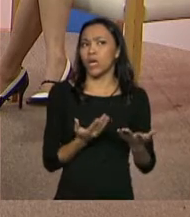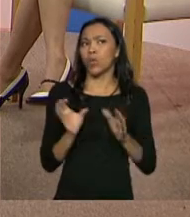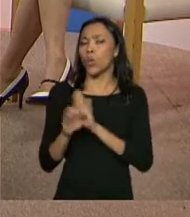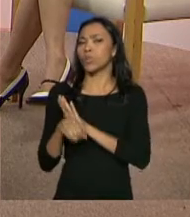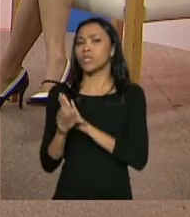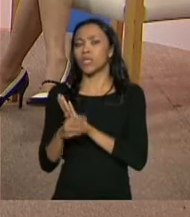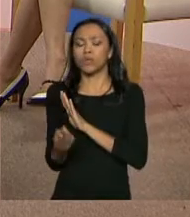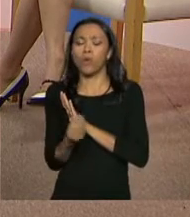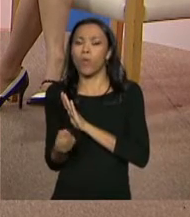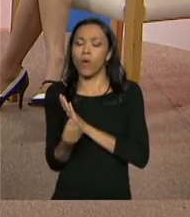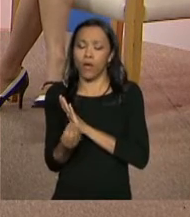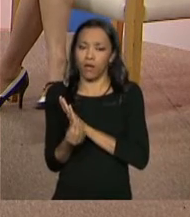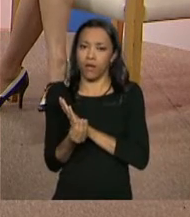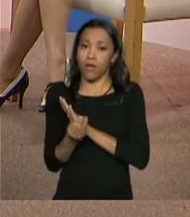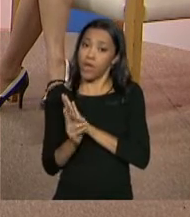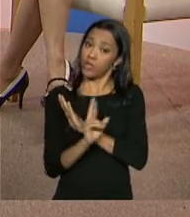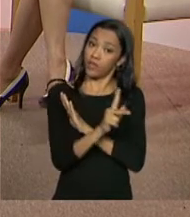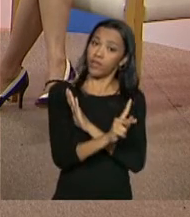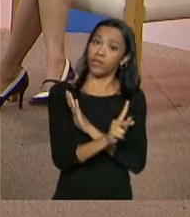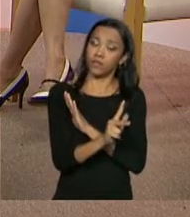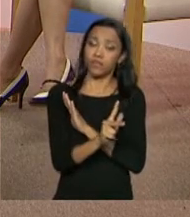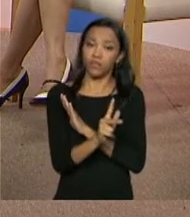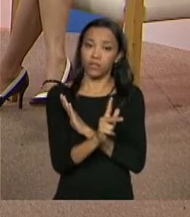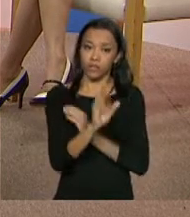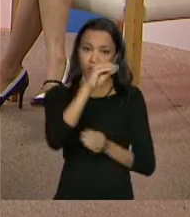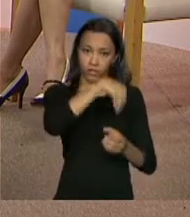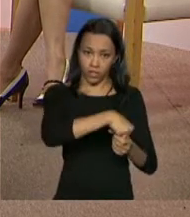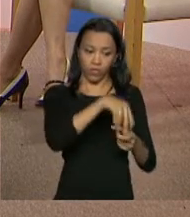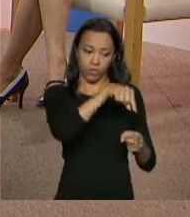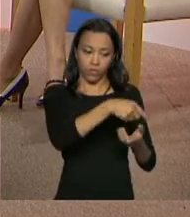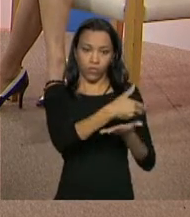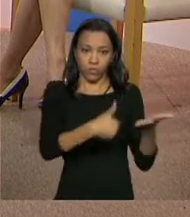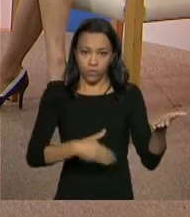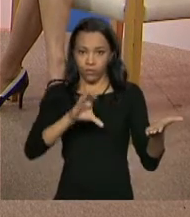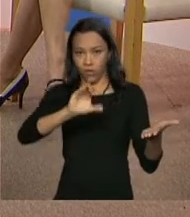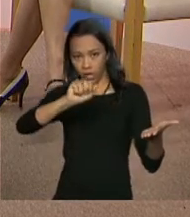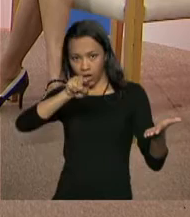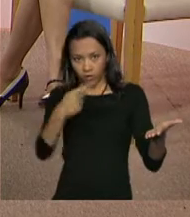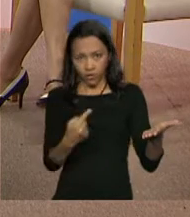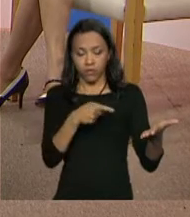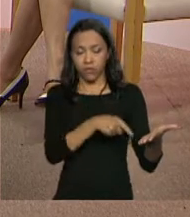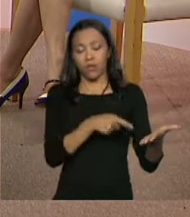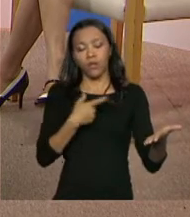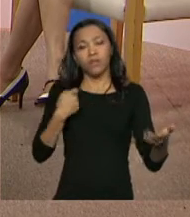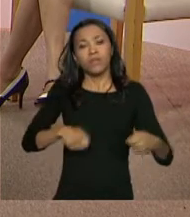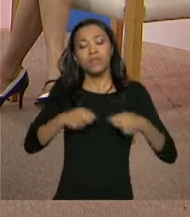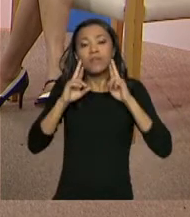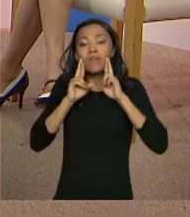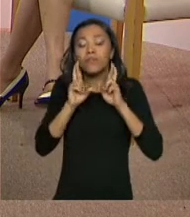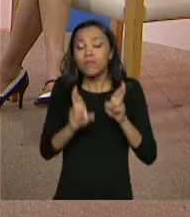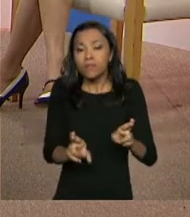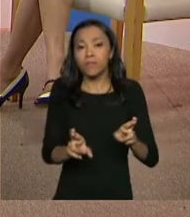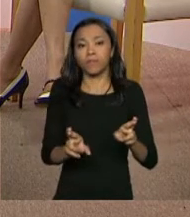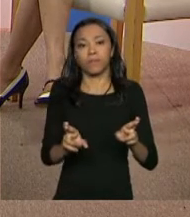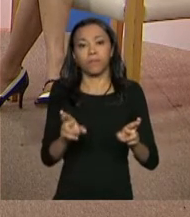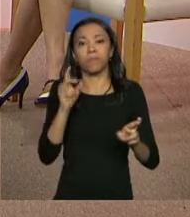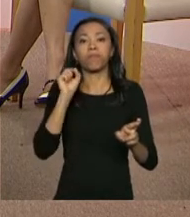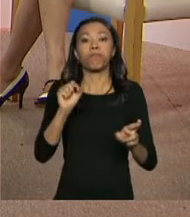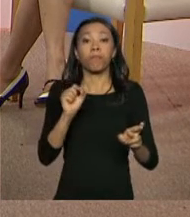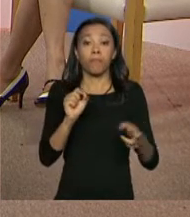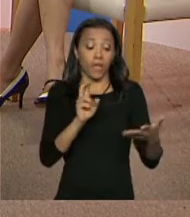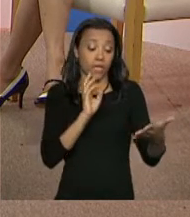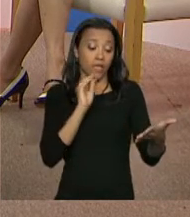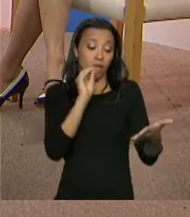A gente tem que convergir, na verdade, para que o programa veja, respeite, considere os conceitos que estão colocados no